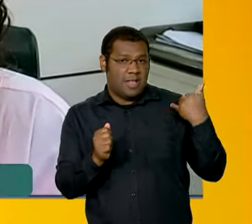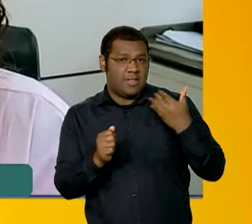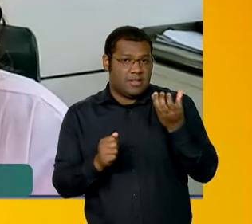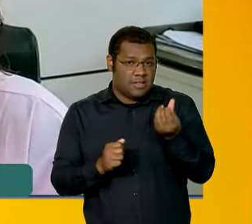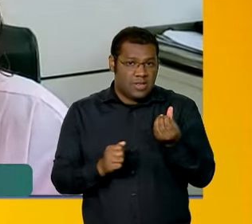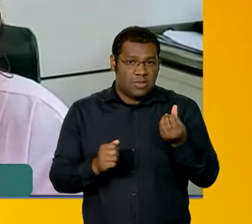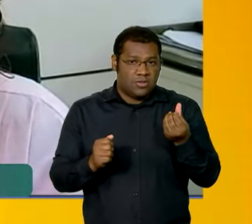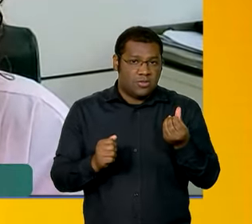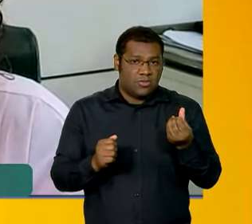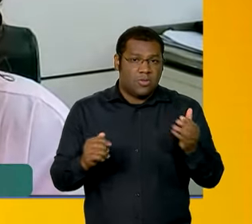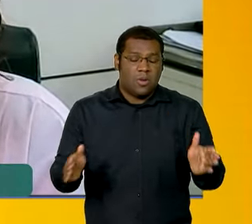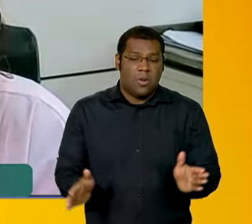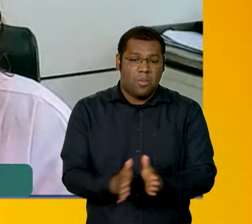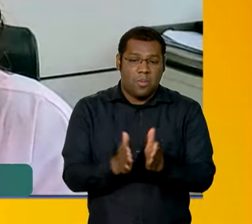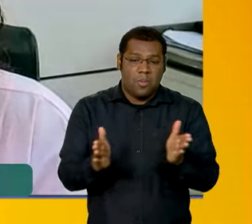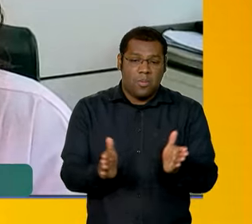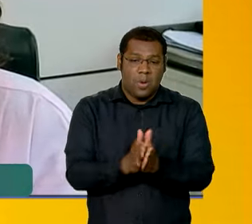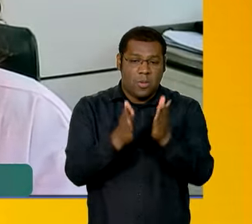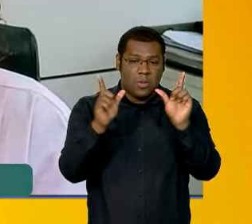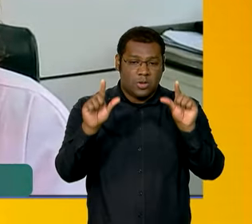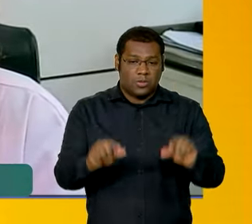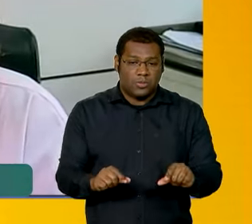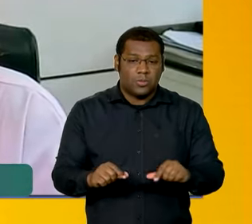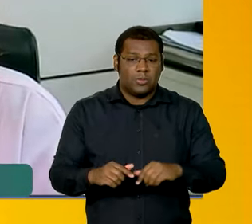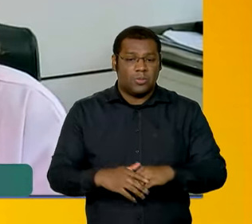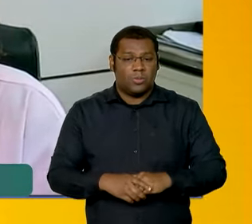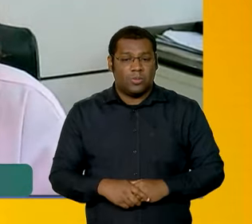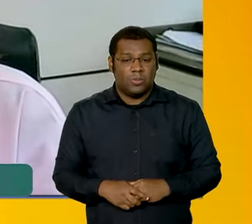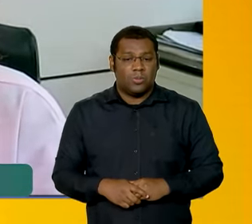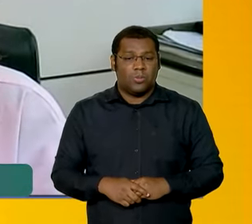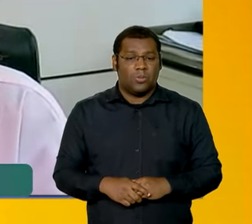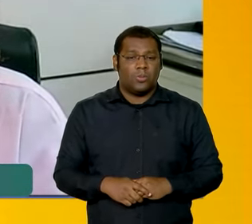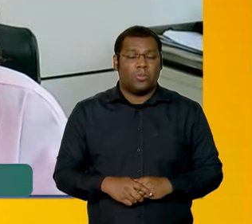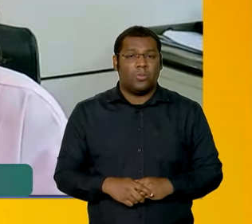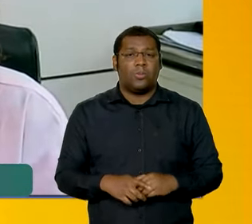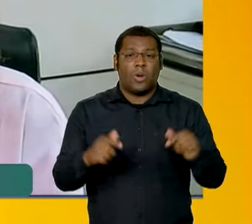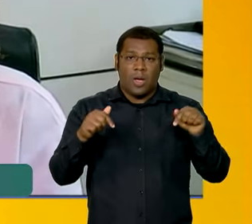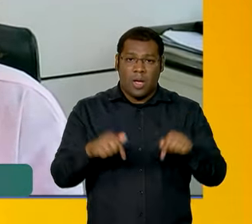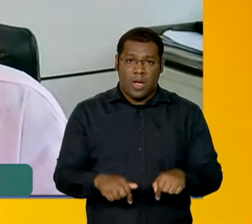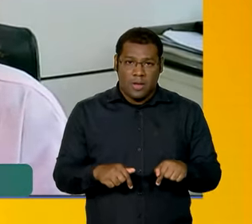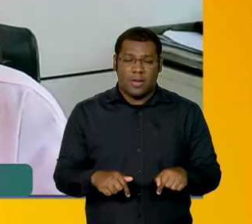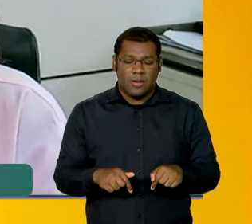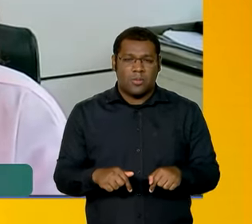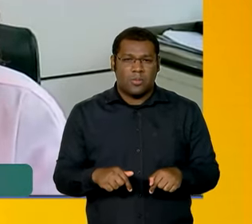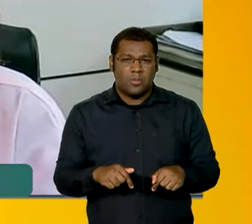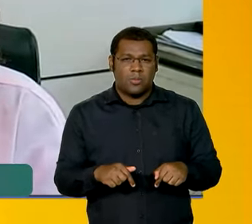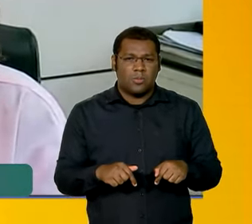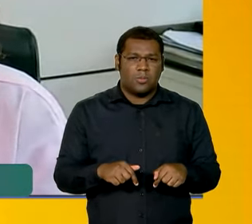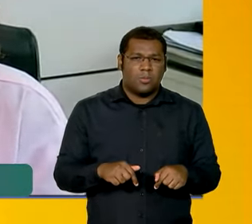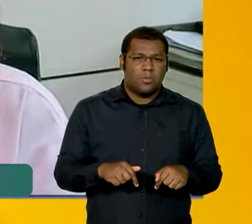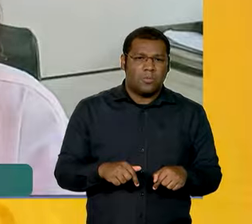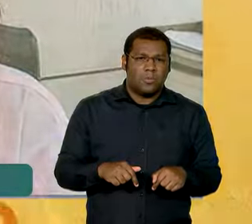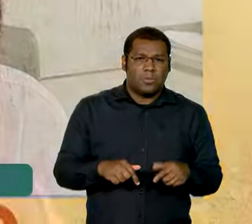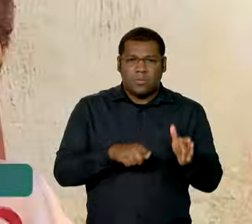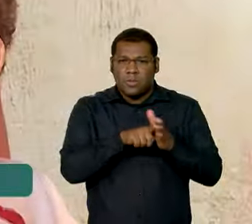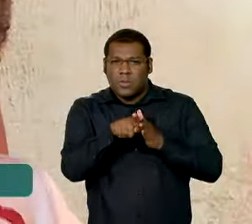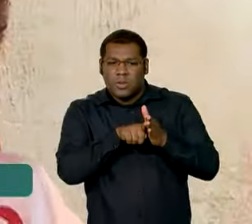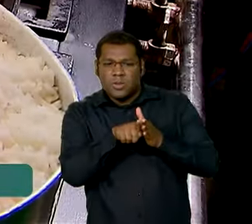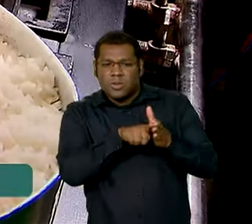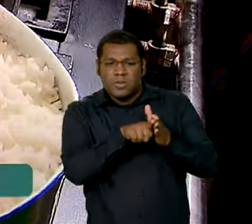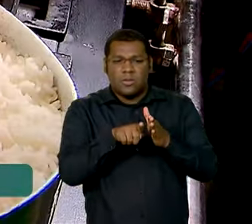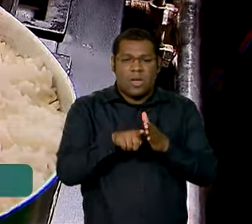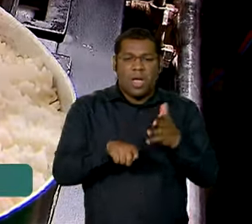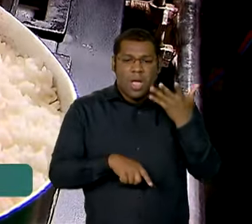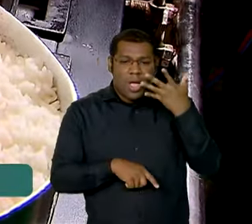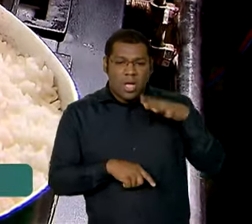de estar abaixo da linha de R$ 218. E o que a gente, aqui, enquanto estudo, a gente está tentando entender, essas crianças